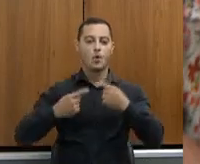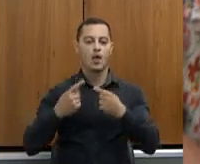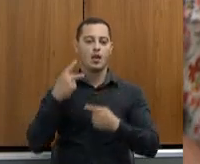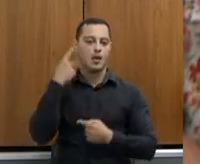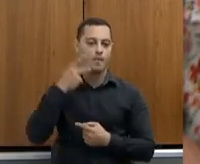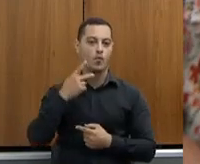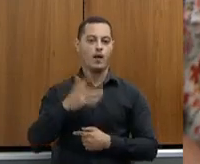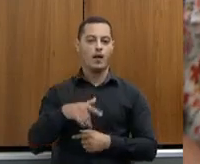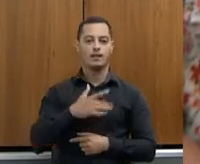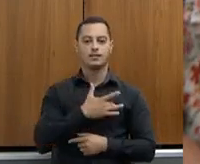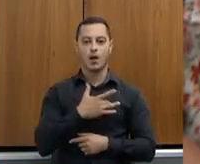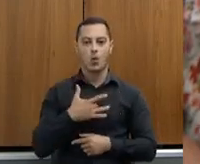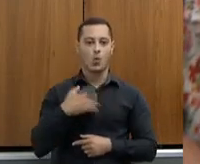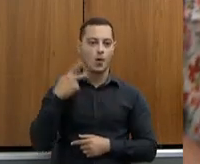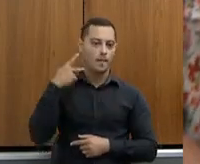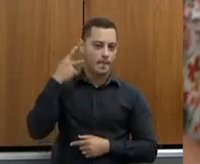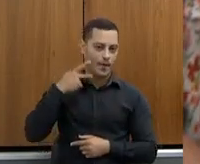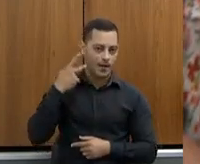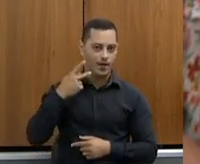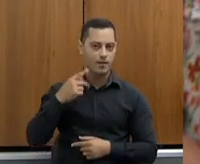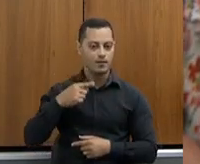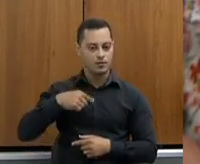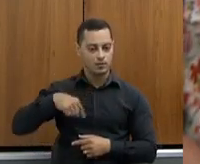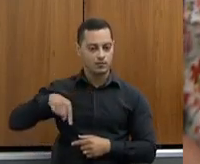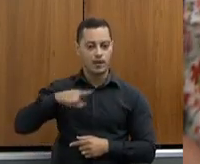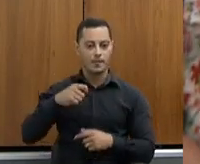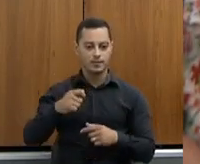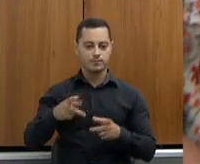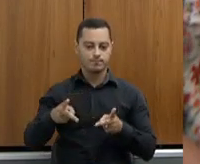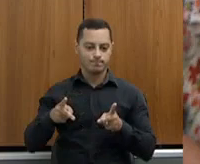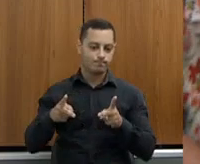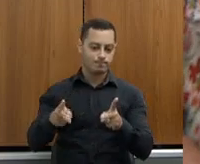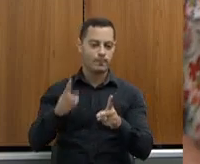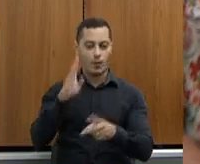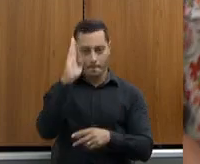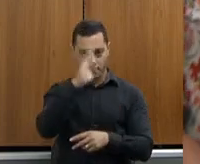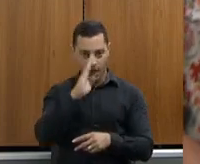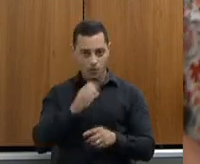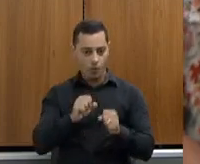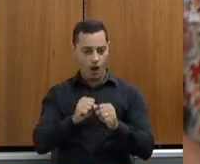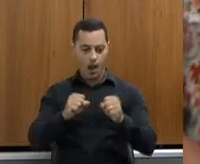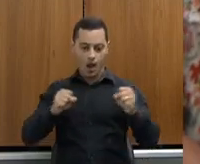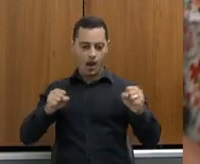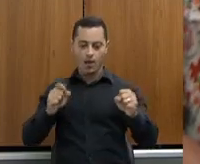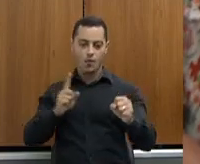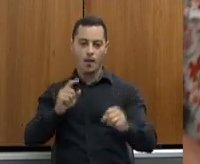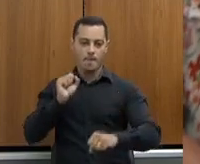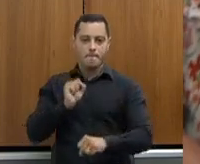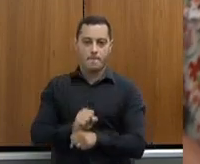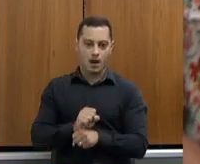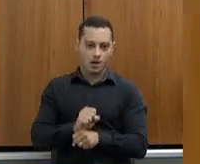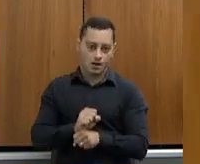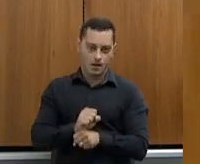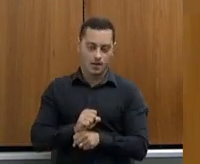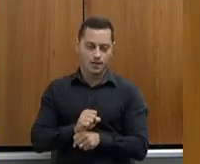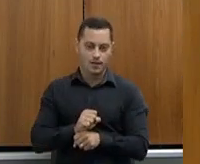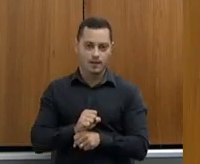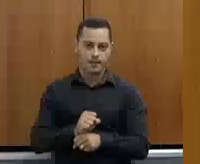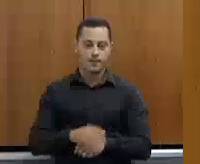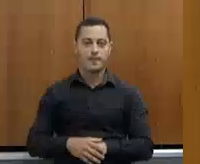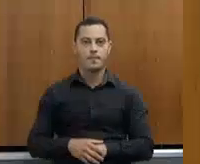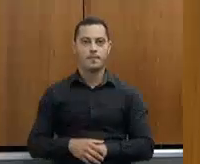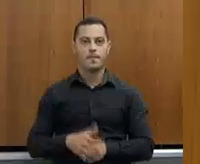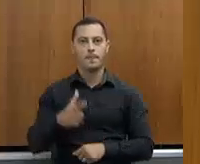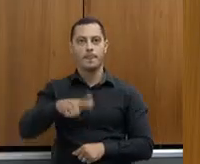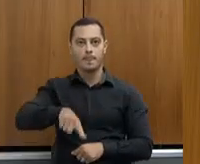é saúde pública, e nós temos que partir para isso, porque o Brasil é grande e não pode ficar para trás nesse sentido. Pode passar, favor. Ações de